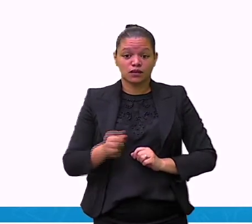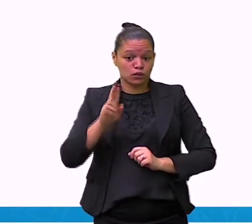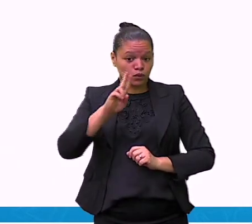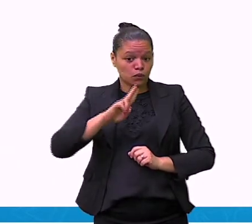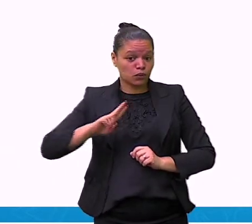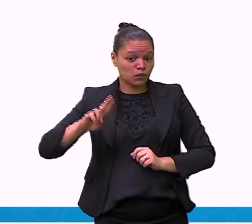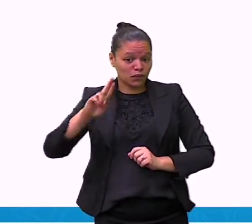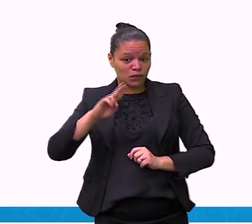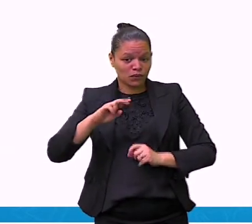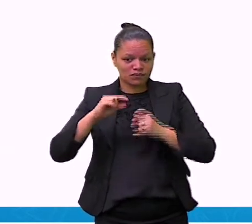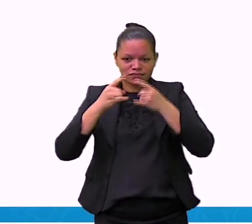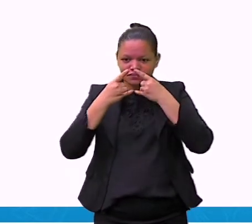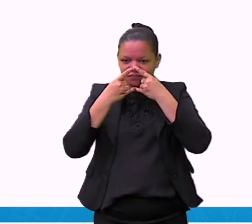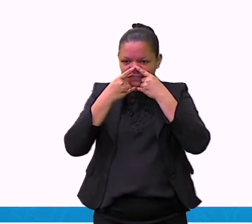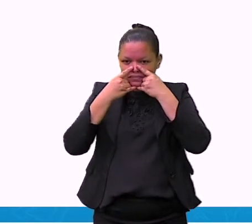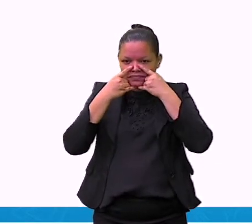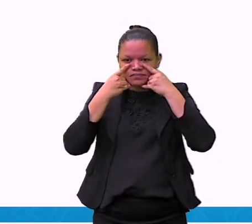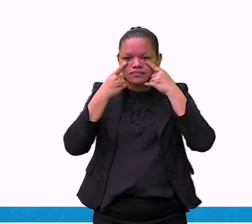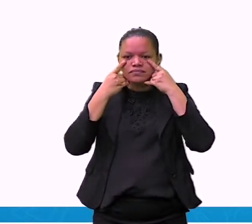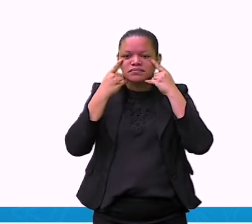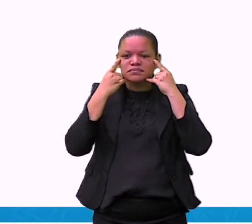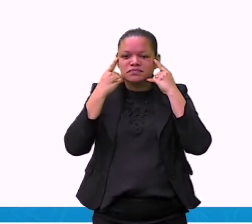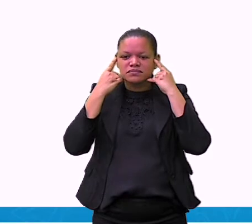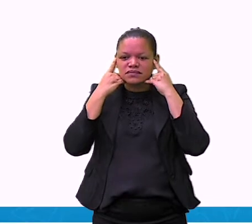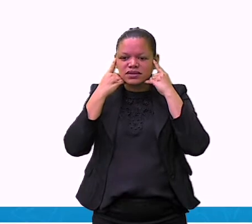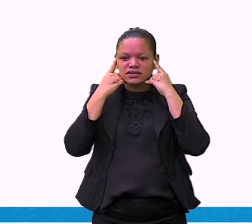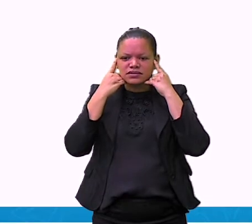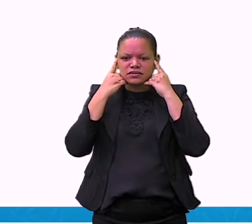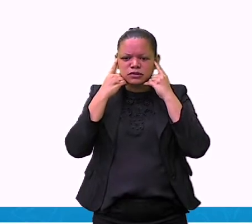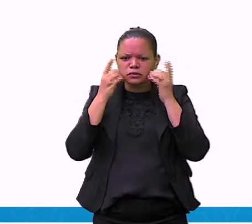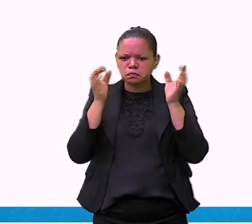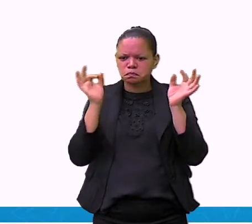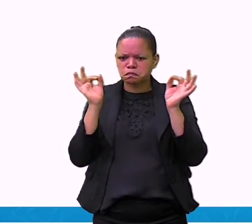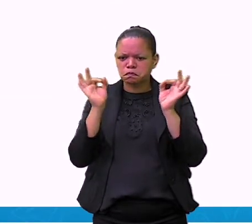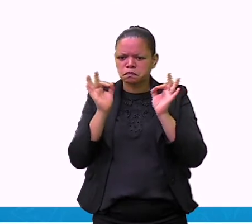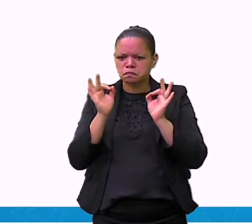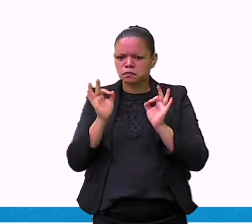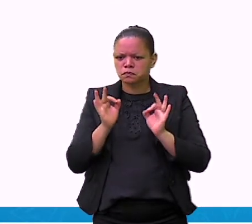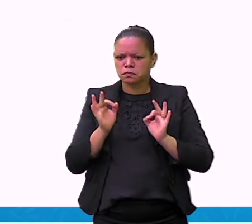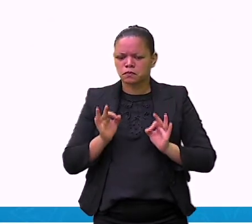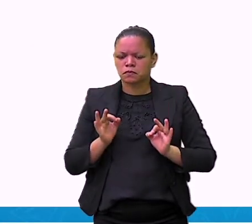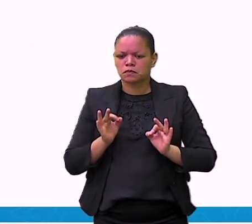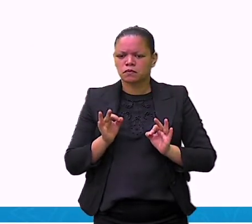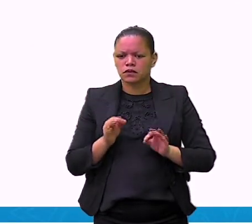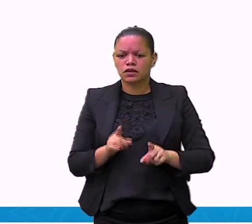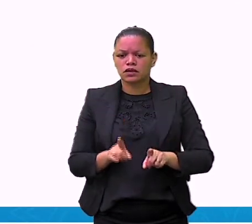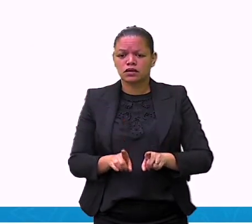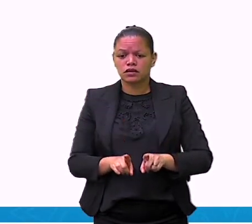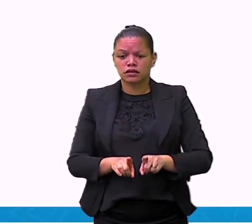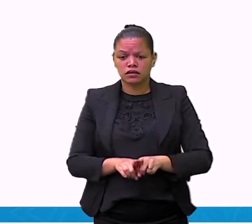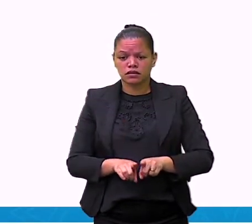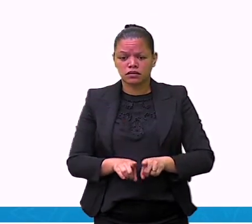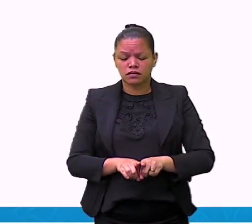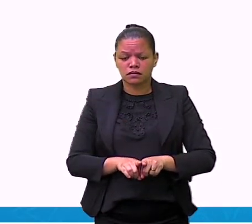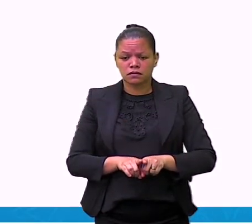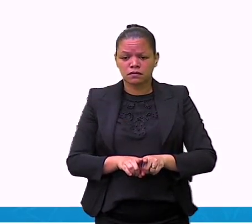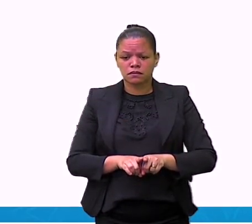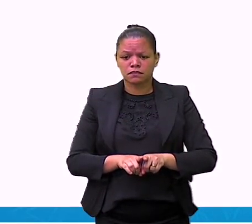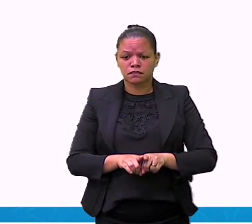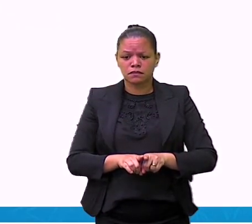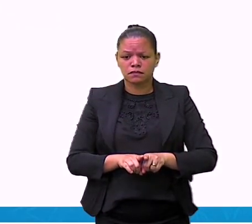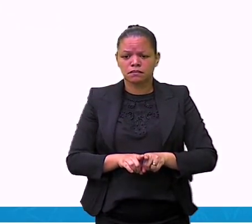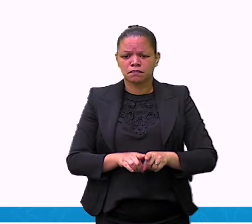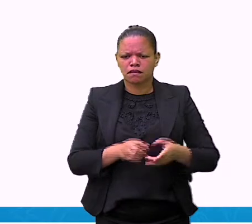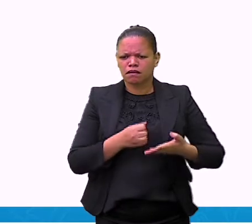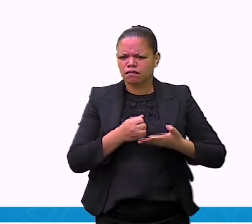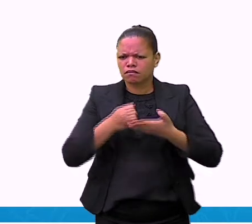Não se esquecendo de usar a sua máscara e levar também uma máscara dentro da sua